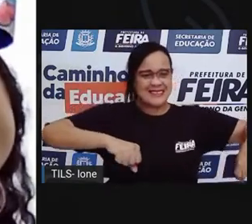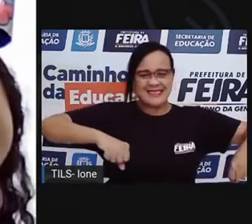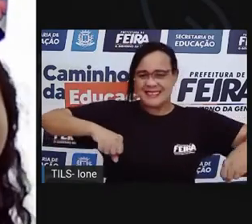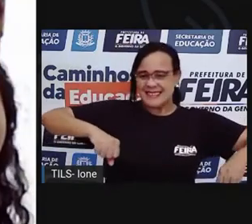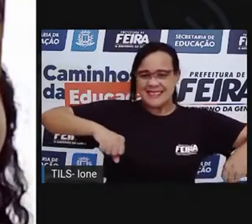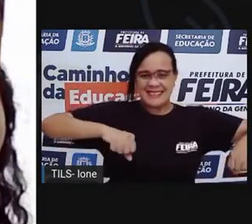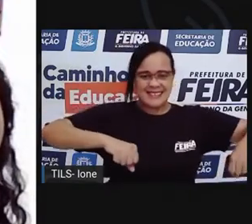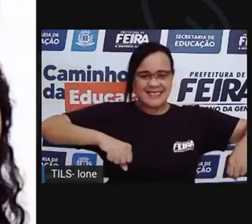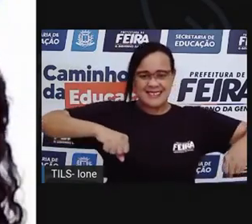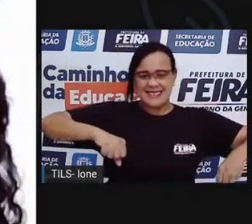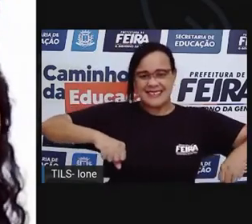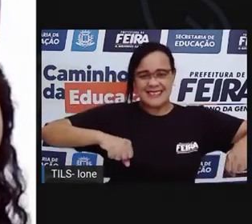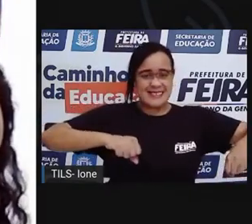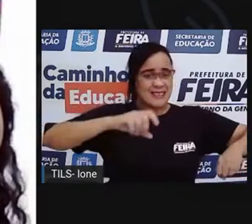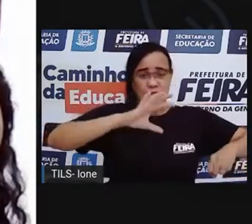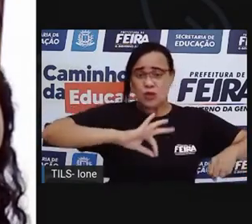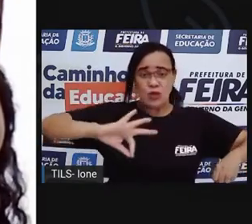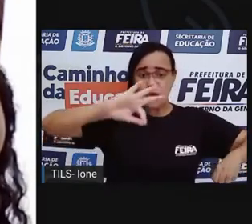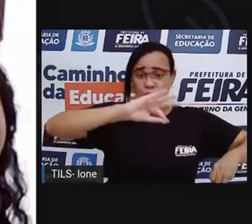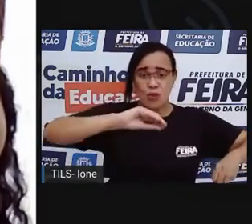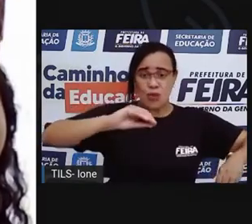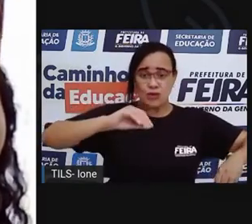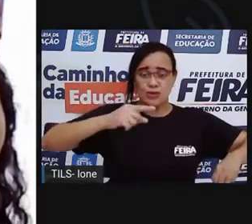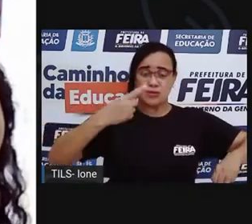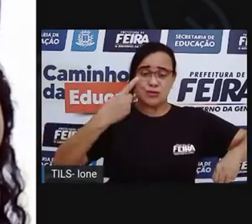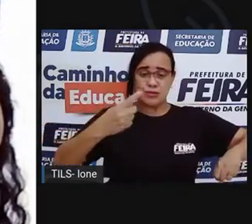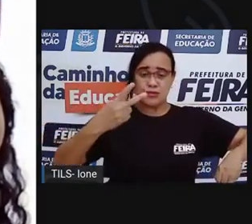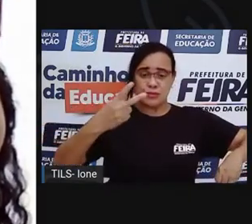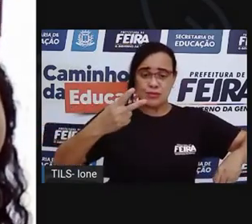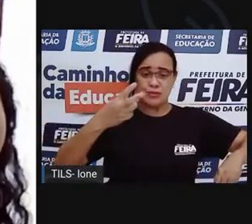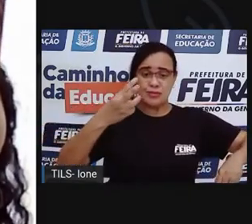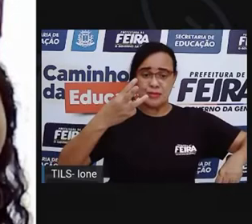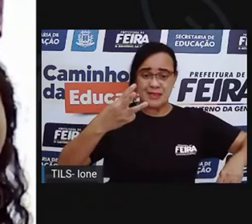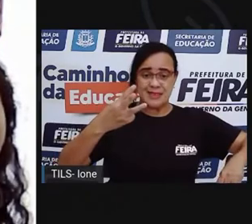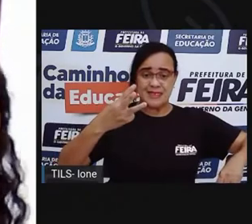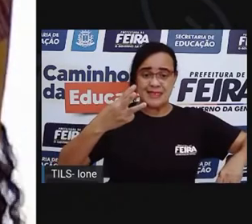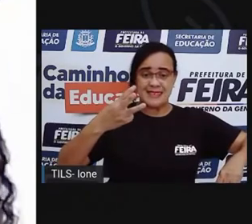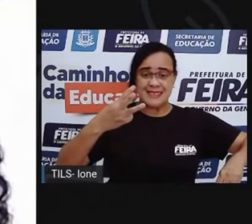Um, dois, três.